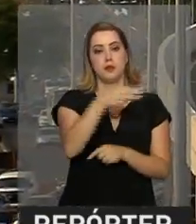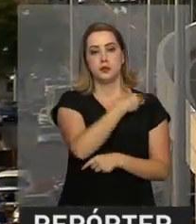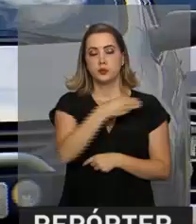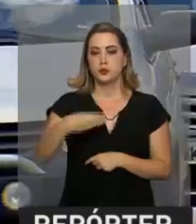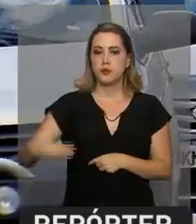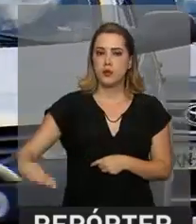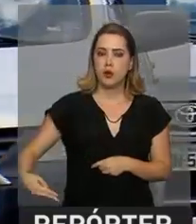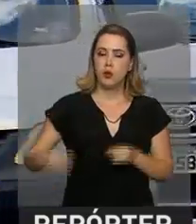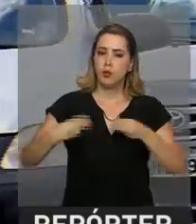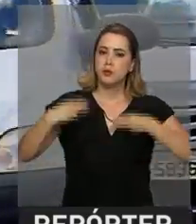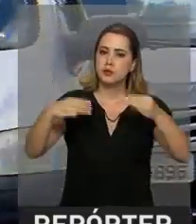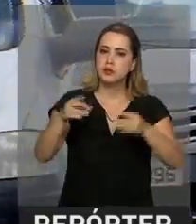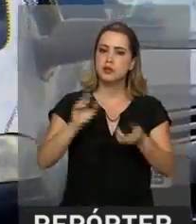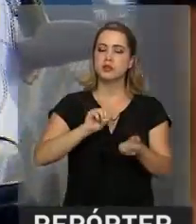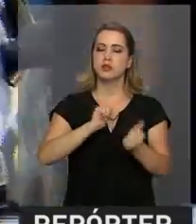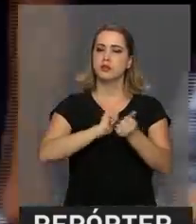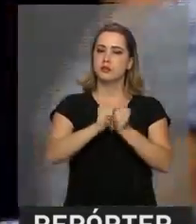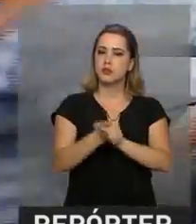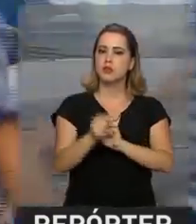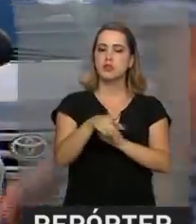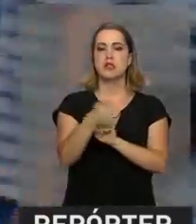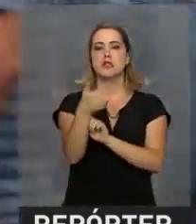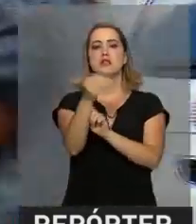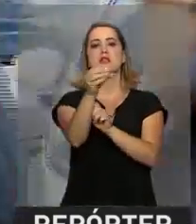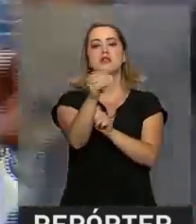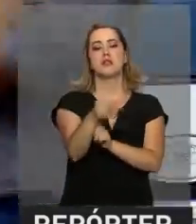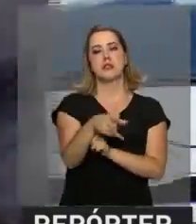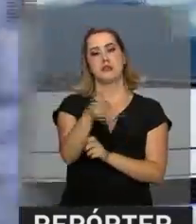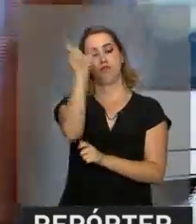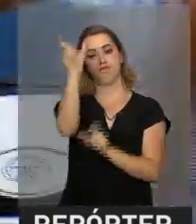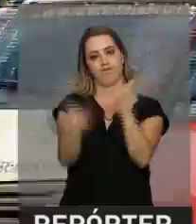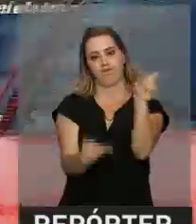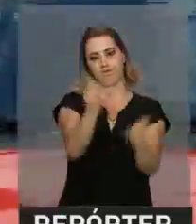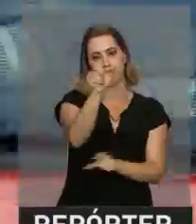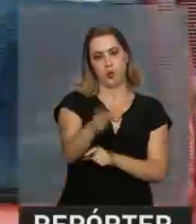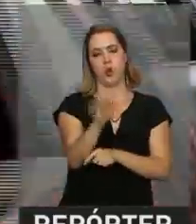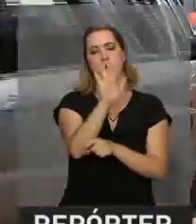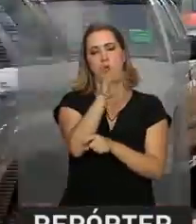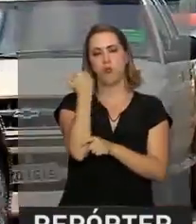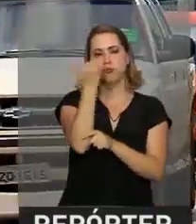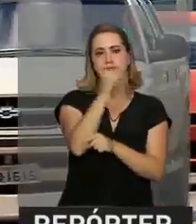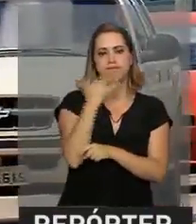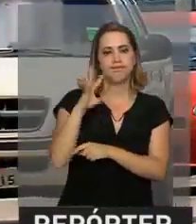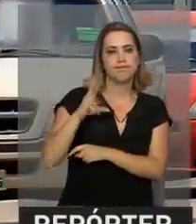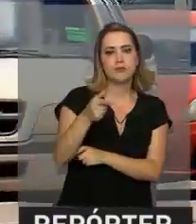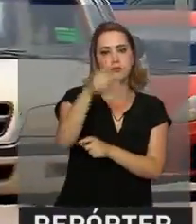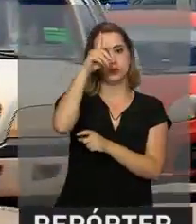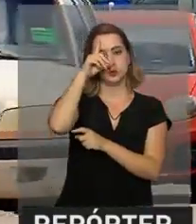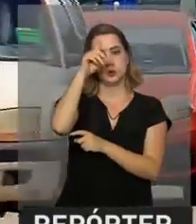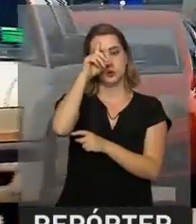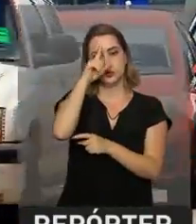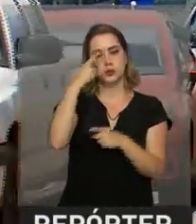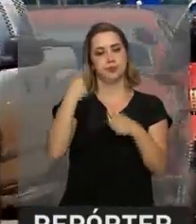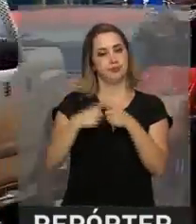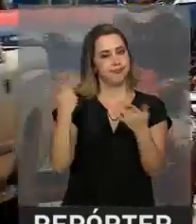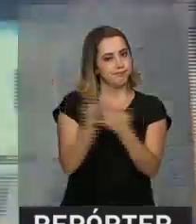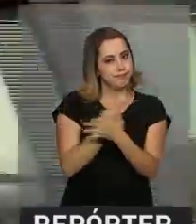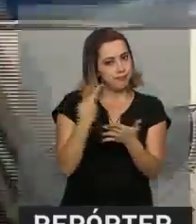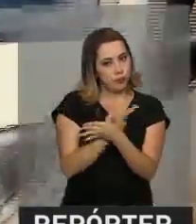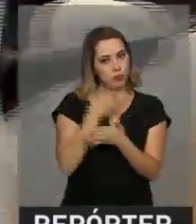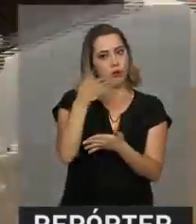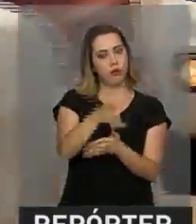Transportes, cerca de 100 brasileiros morrem todos os dias por causa de imprudência no trânsito. E é justamente para